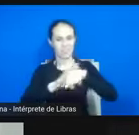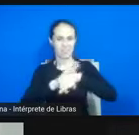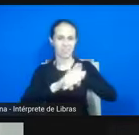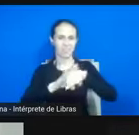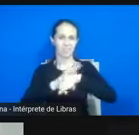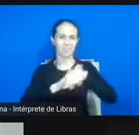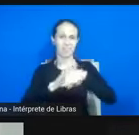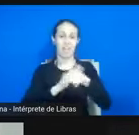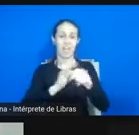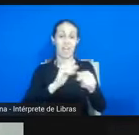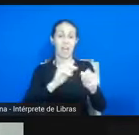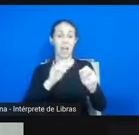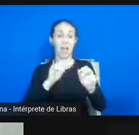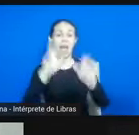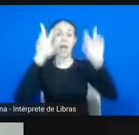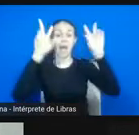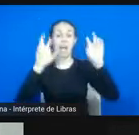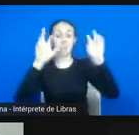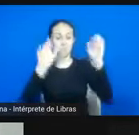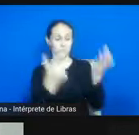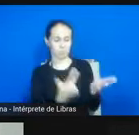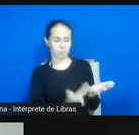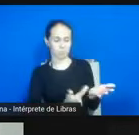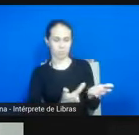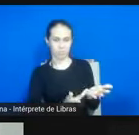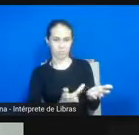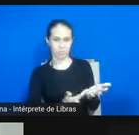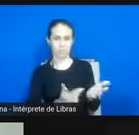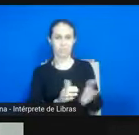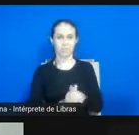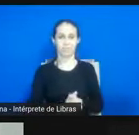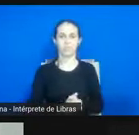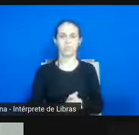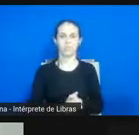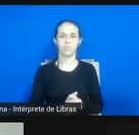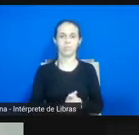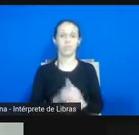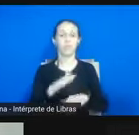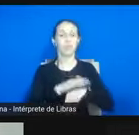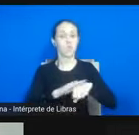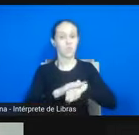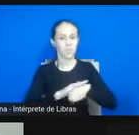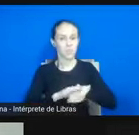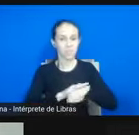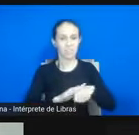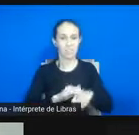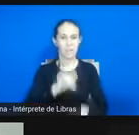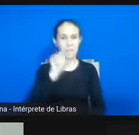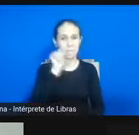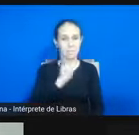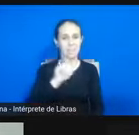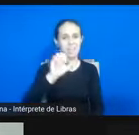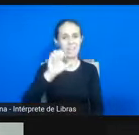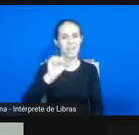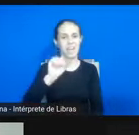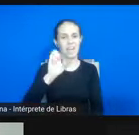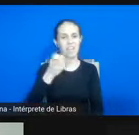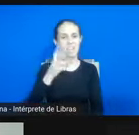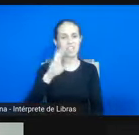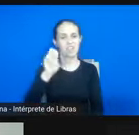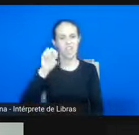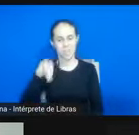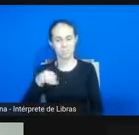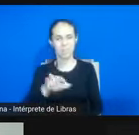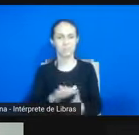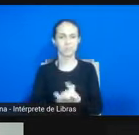esse livro, conversando com o Cheron, que é uma grande parceira, uma pessoa,